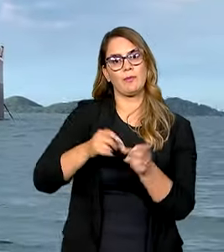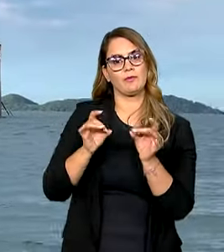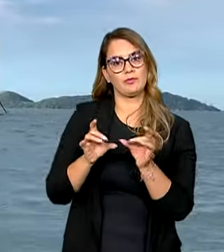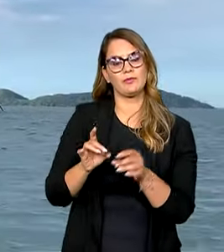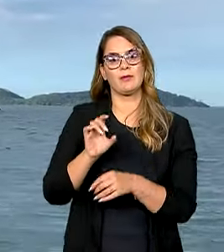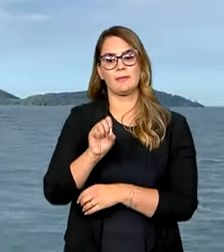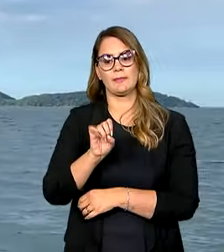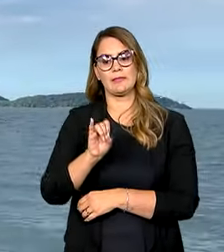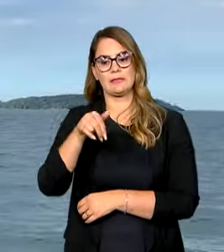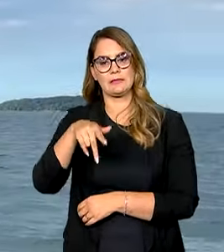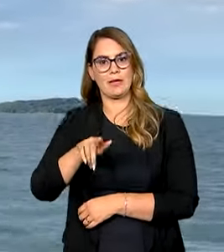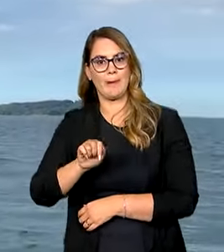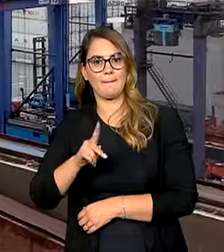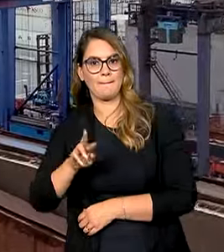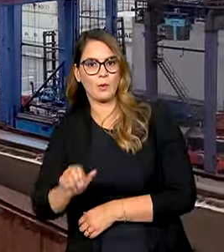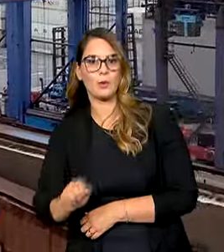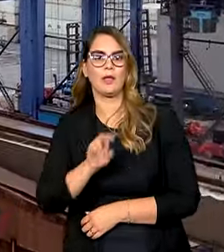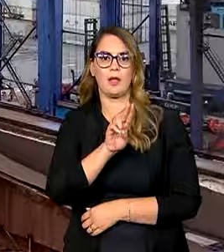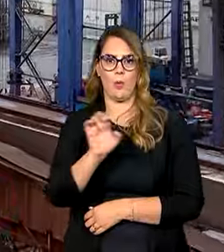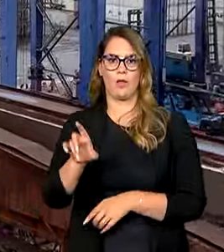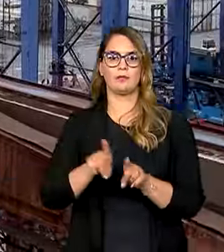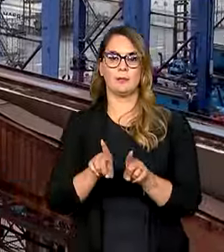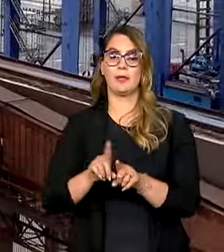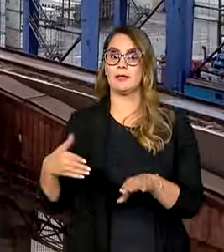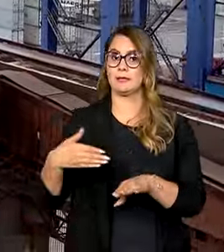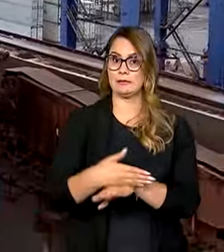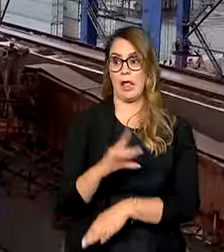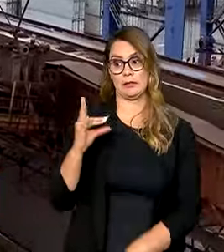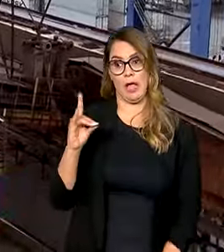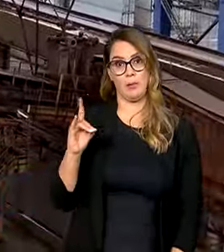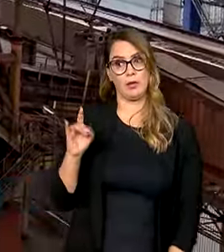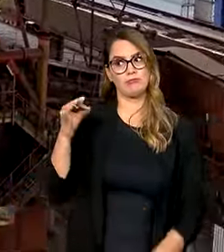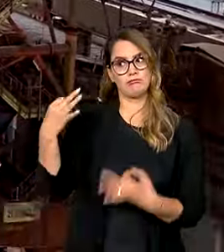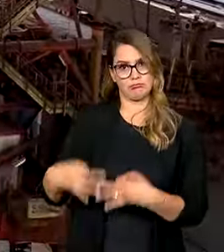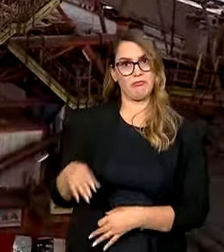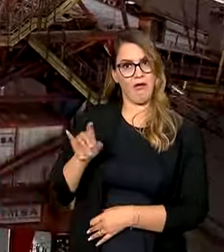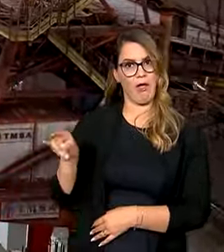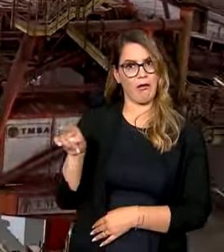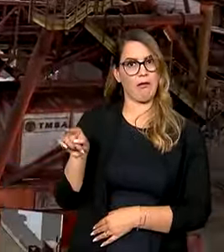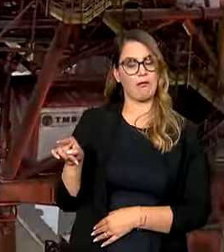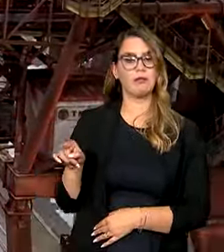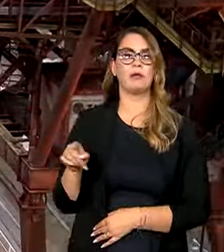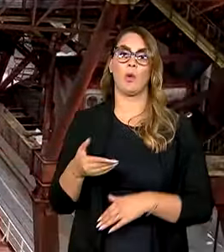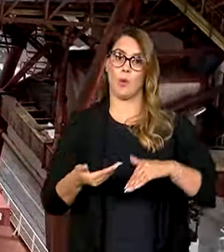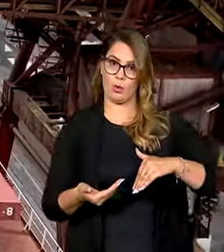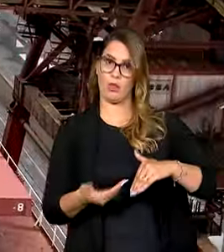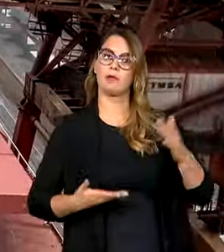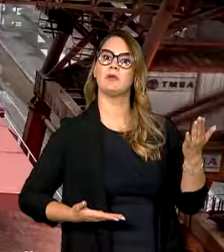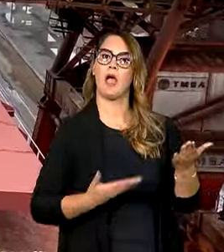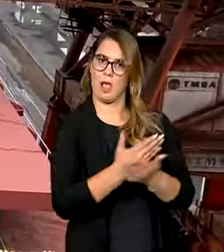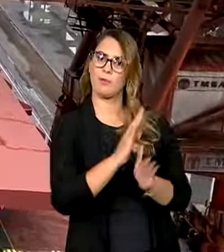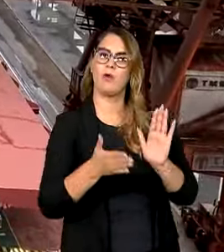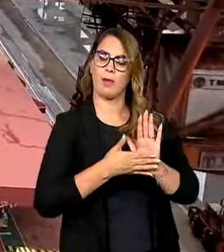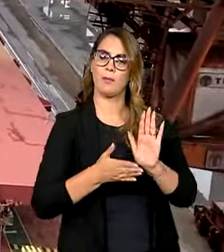Singapura e com a União Europeia. A entrada da Bolívia está praticamente certa. O Congresso brasileiro aprovou